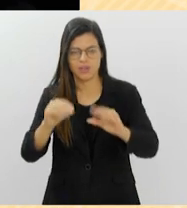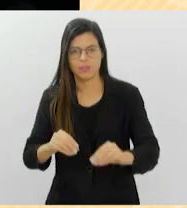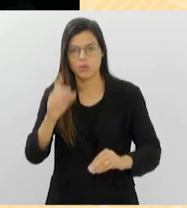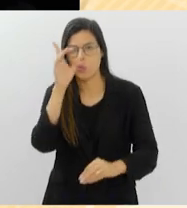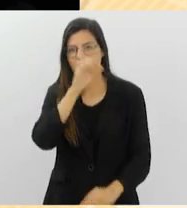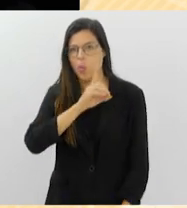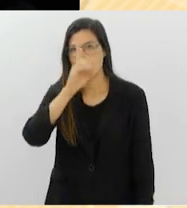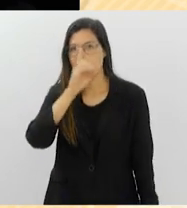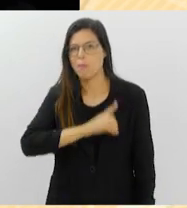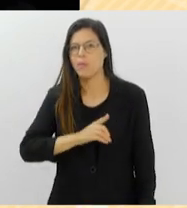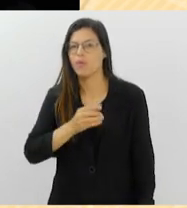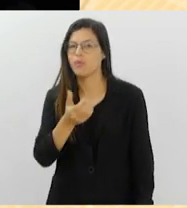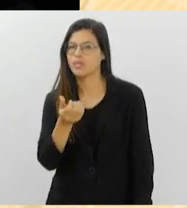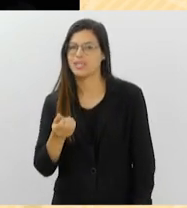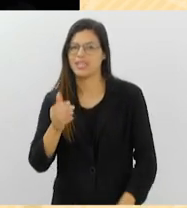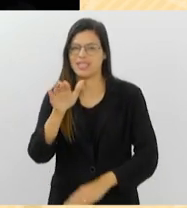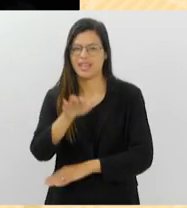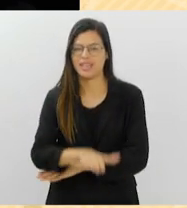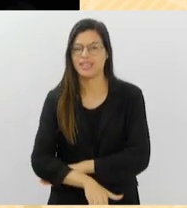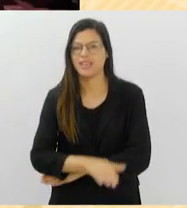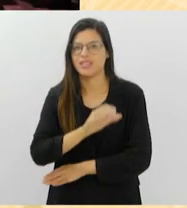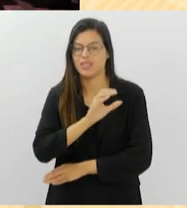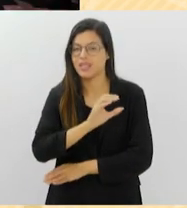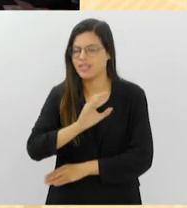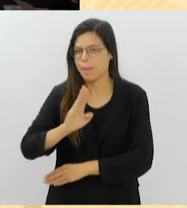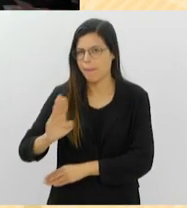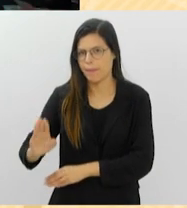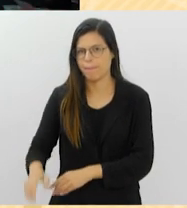aos domingos, às 6 da tarde, no CCBB.